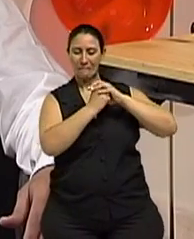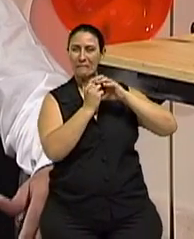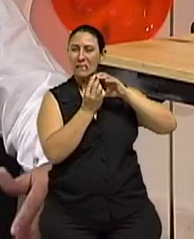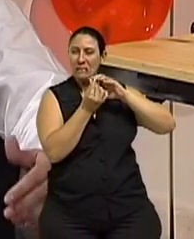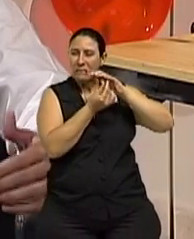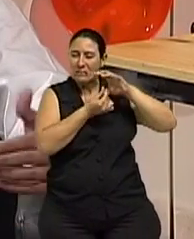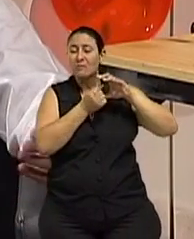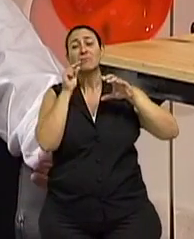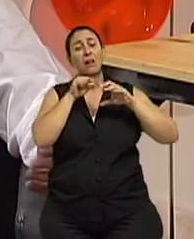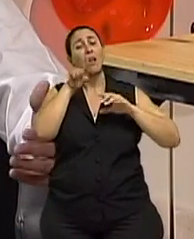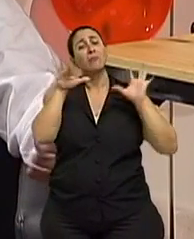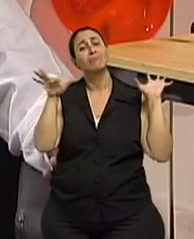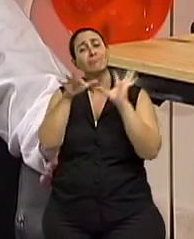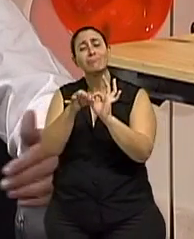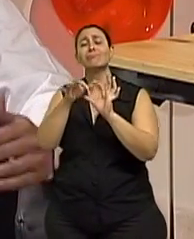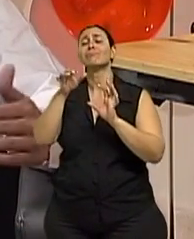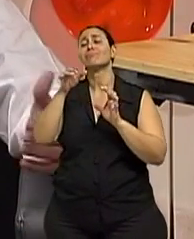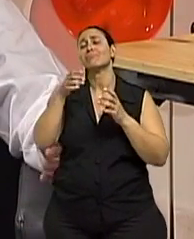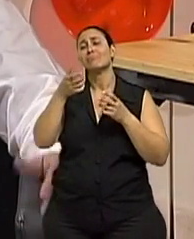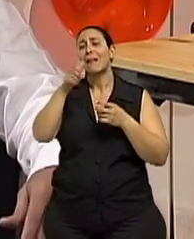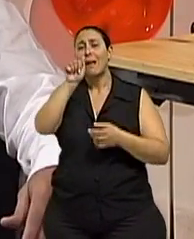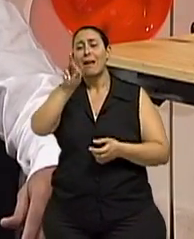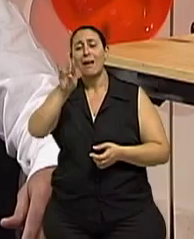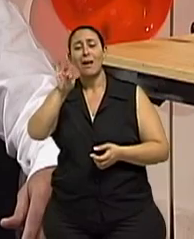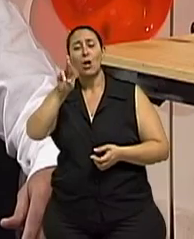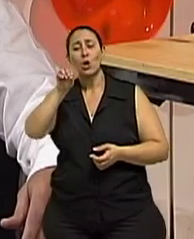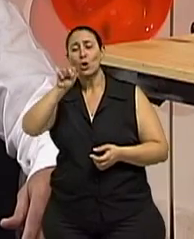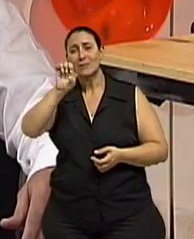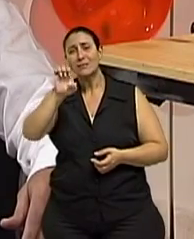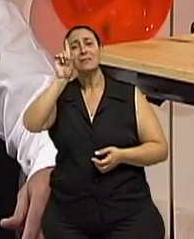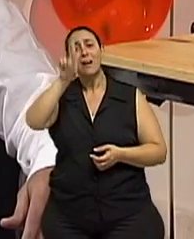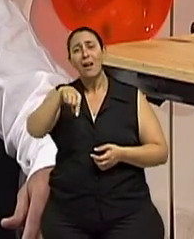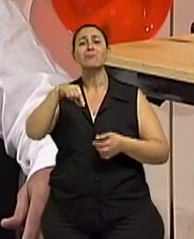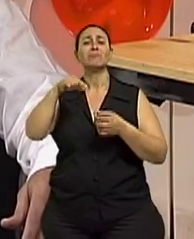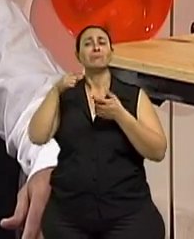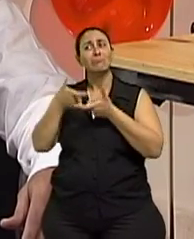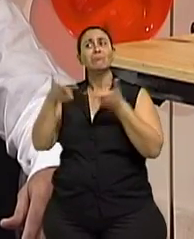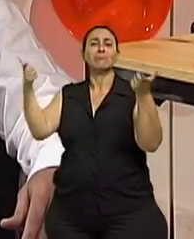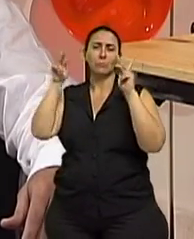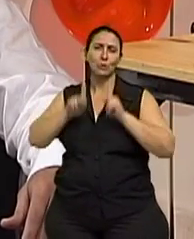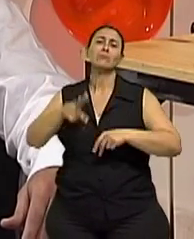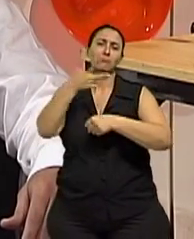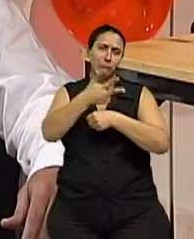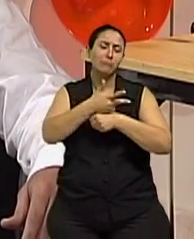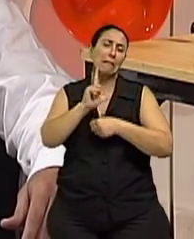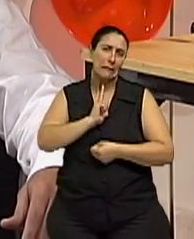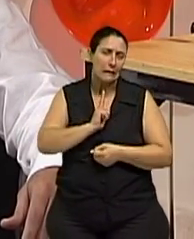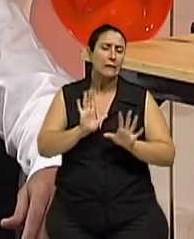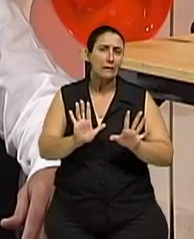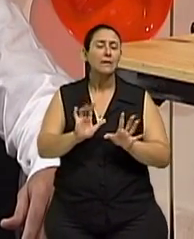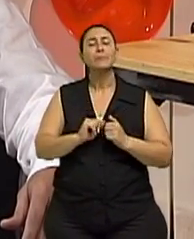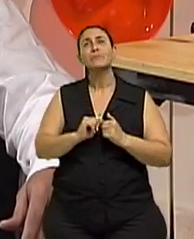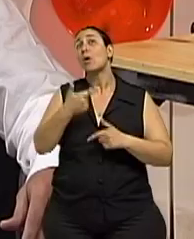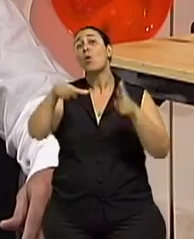que as pessoas vão ficando mais idosas, a cartilagem, ela vai gastando, né. Outros fatores também contribuem para isso.